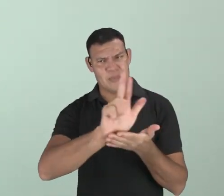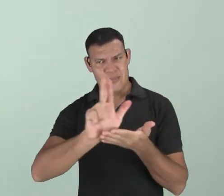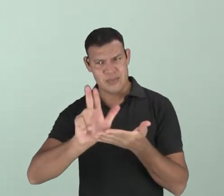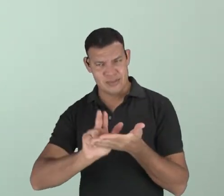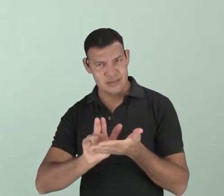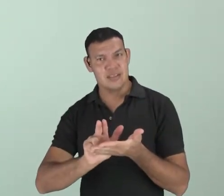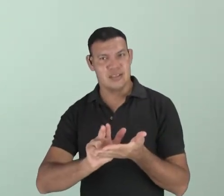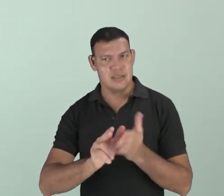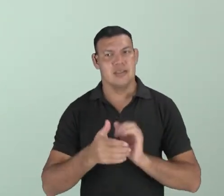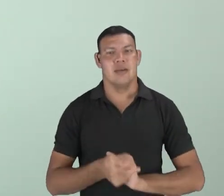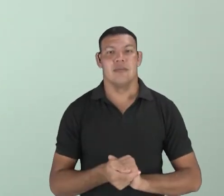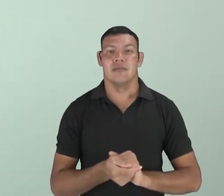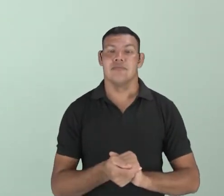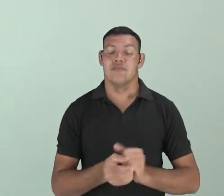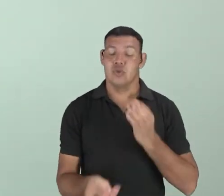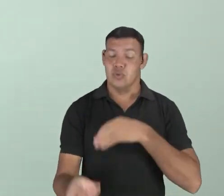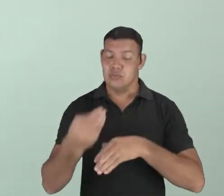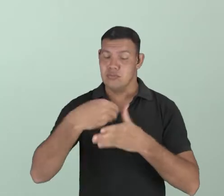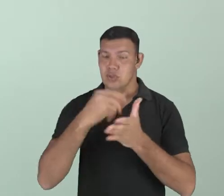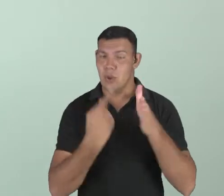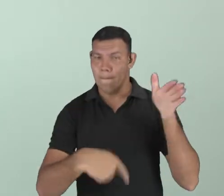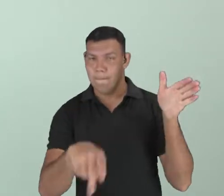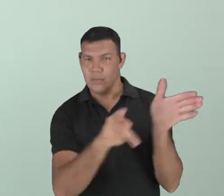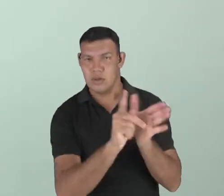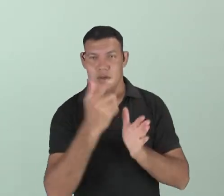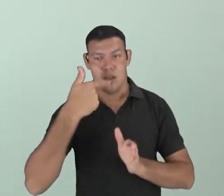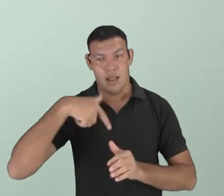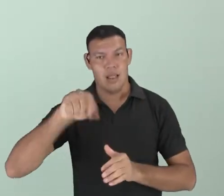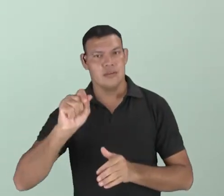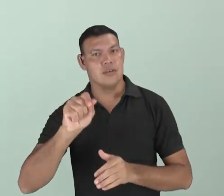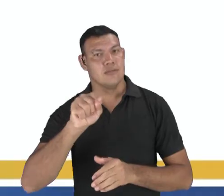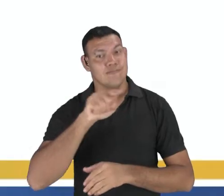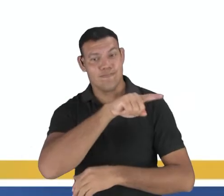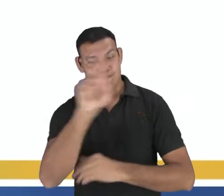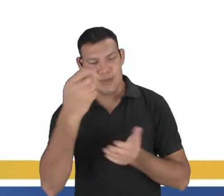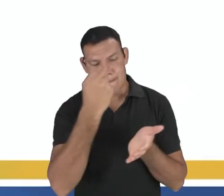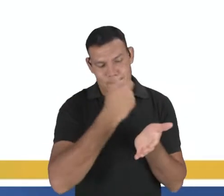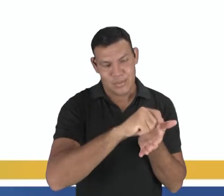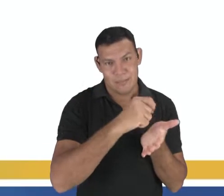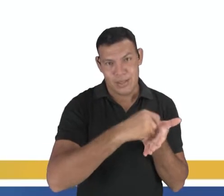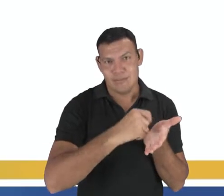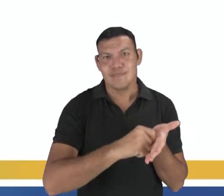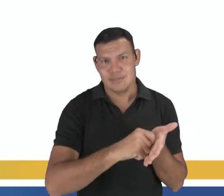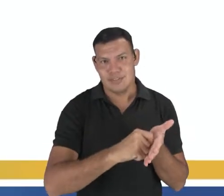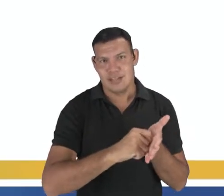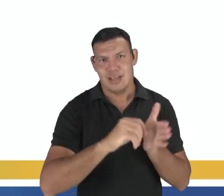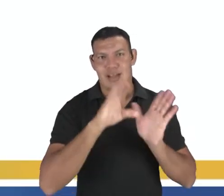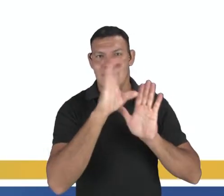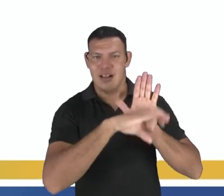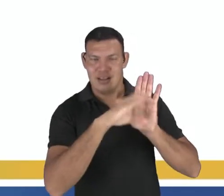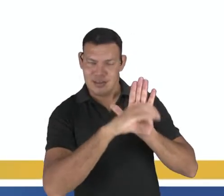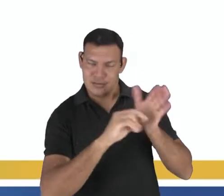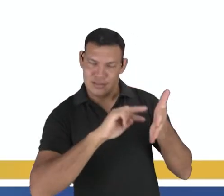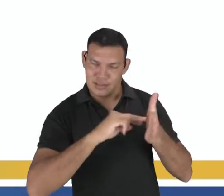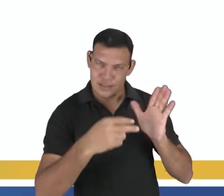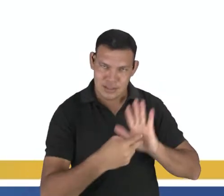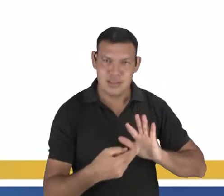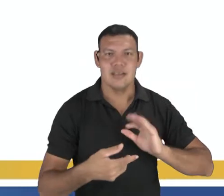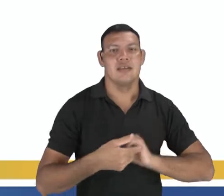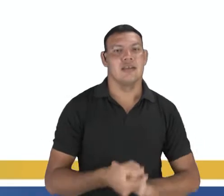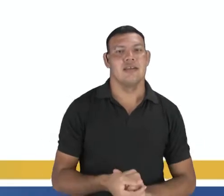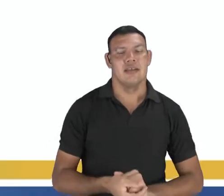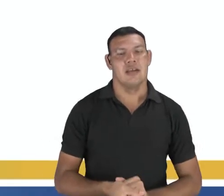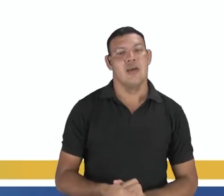dentro da língua. Vamos lá. Anota aí. Variação linguística. É o quê? São as diferentes formas